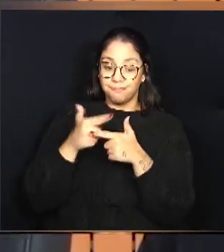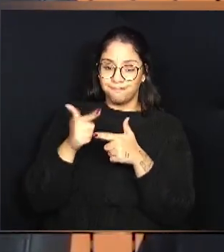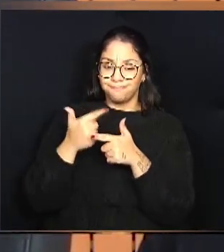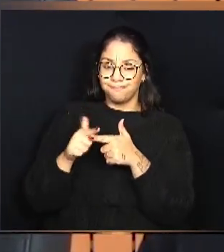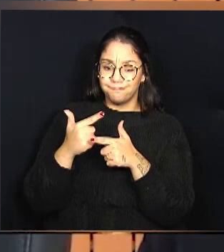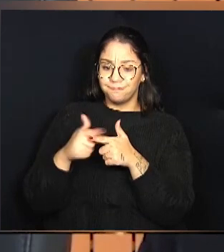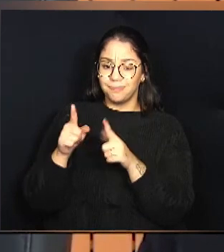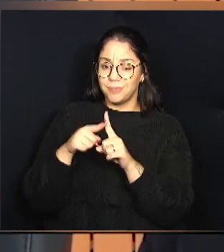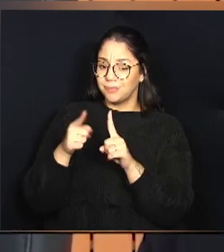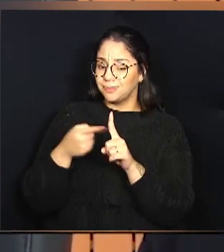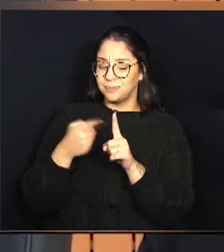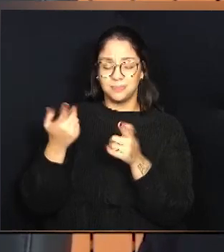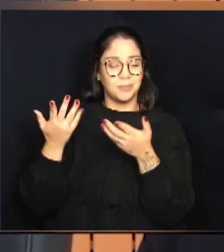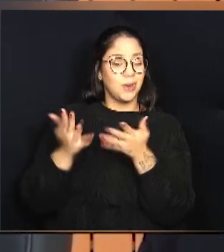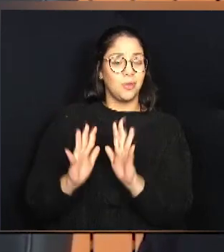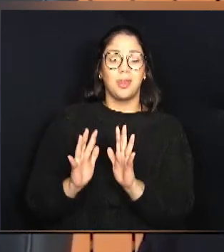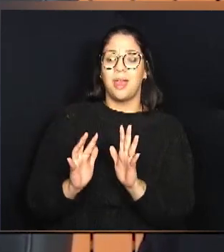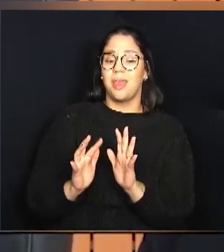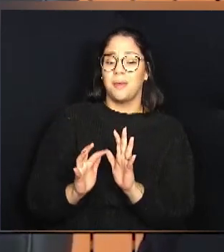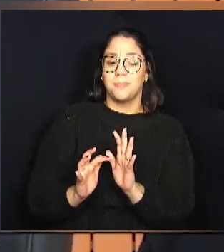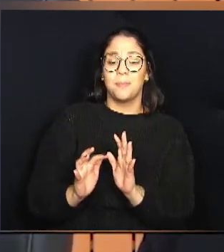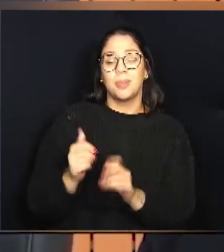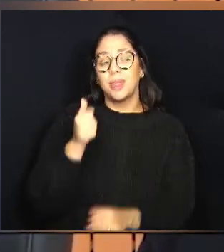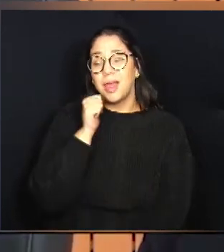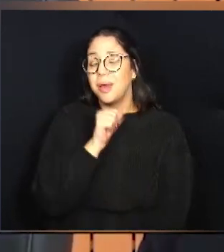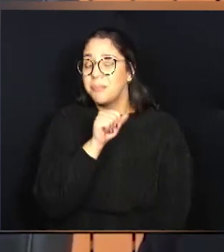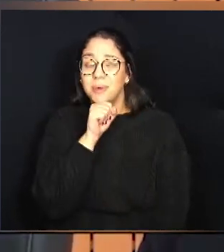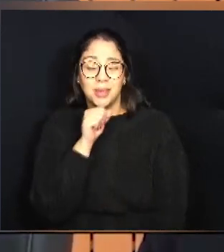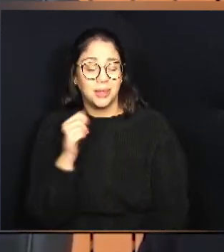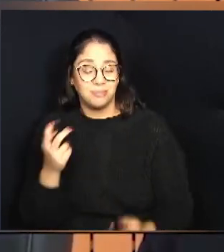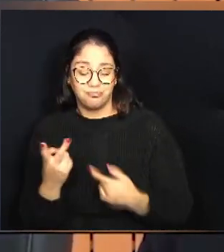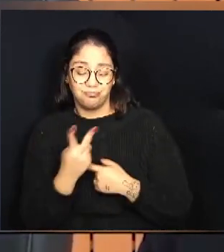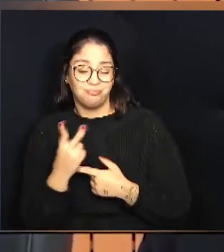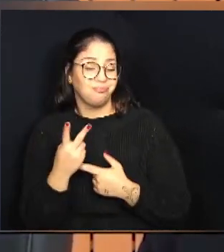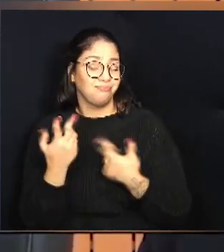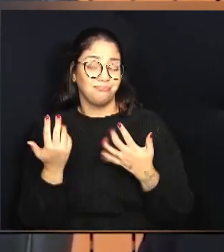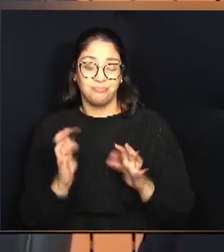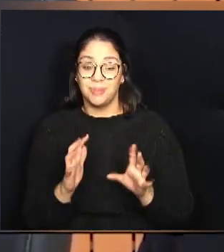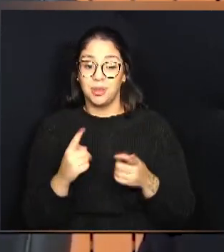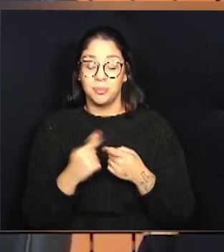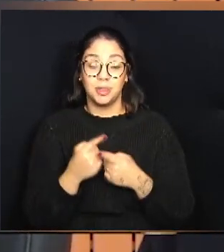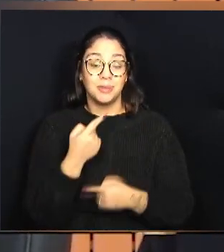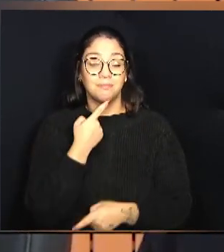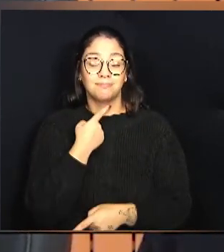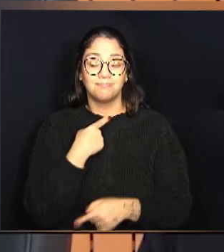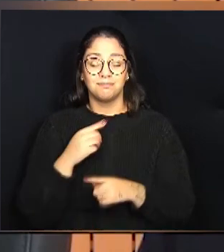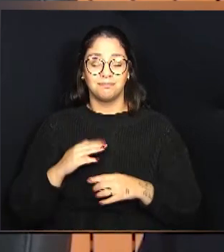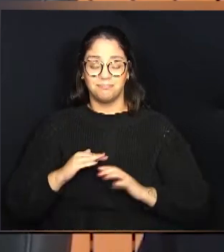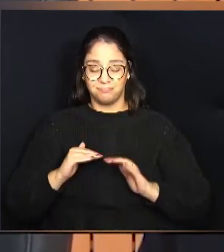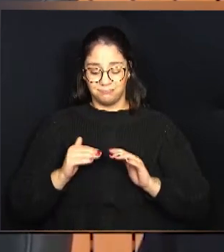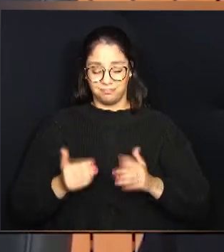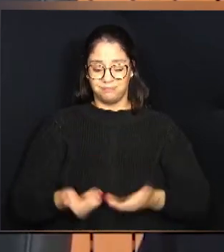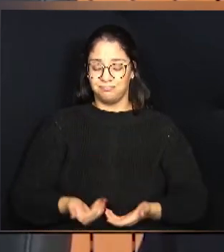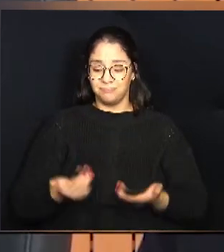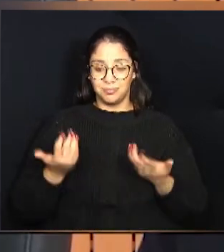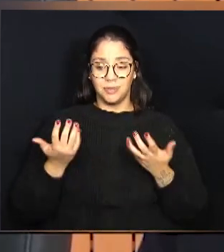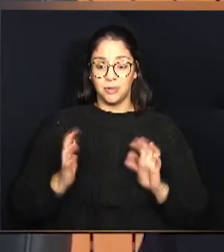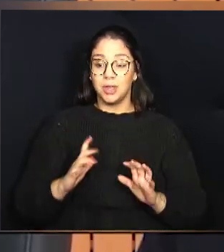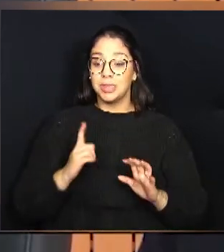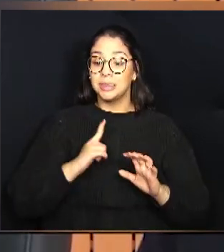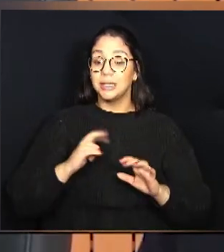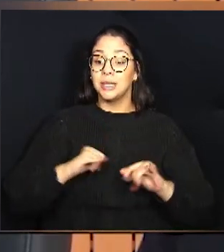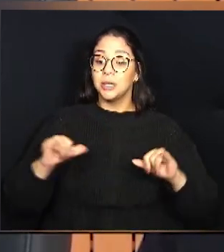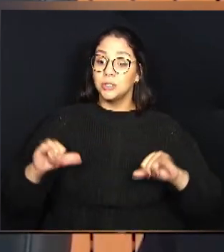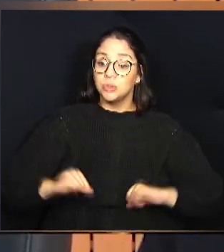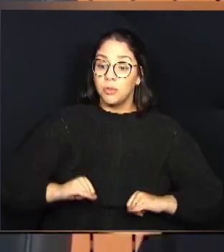cuidar. A gente tem muito problema com as gestações indesejadas, em que ela não quer se cuidar, porque ela não deseja aquela